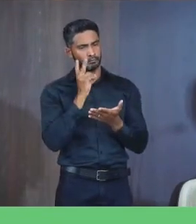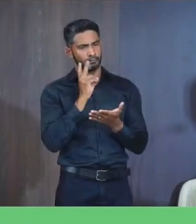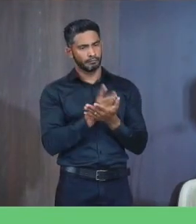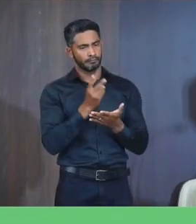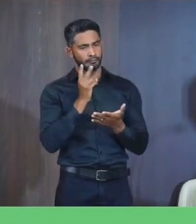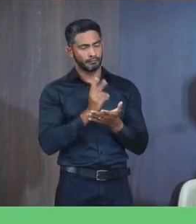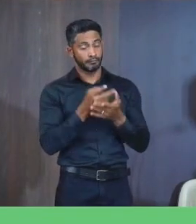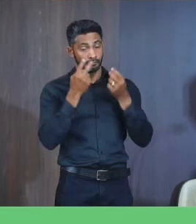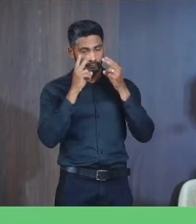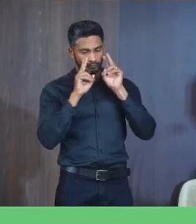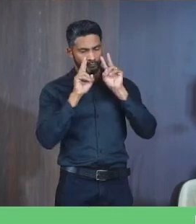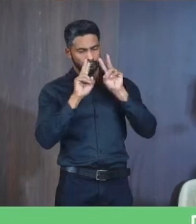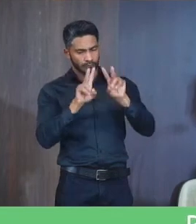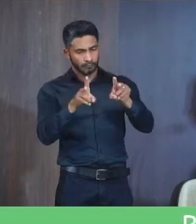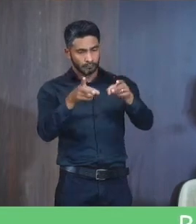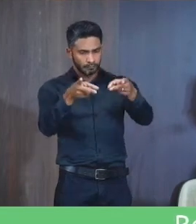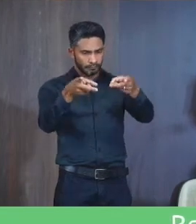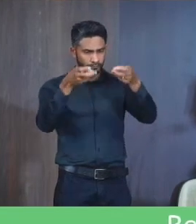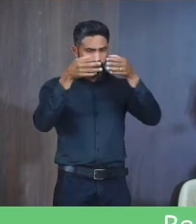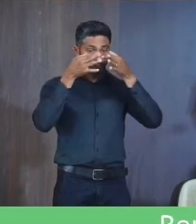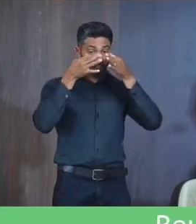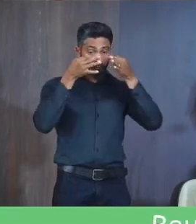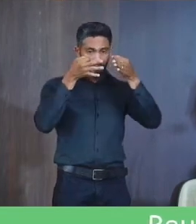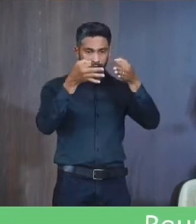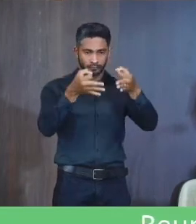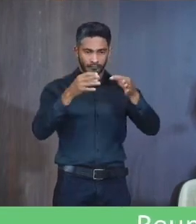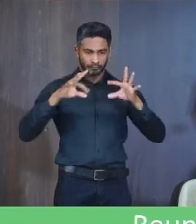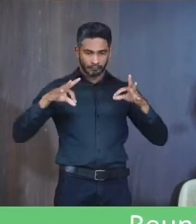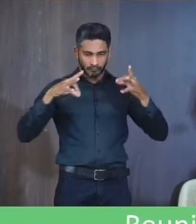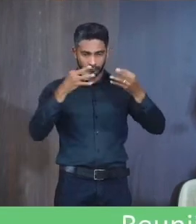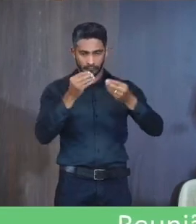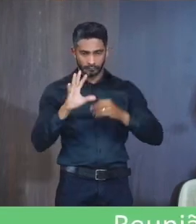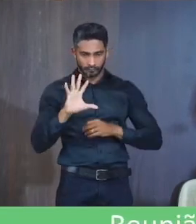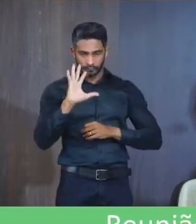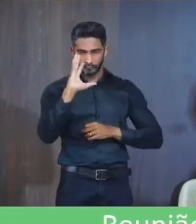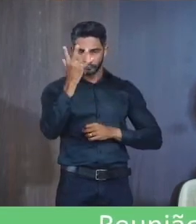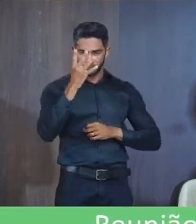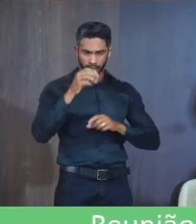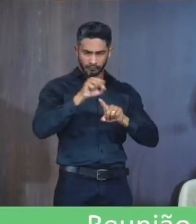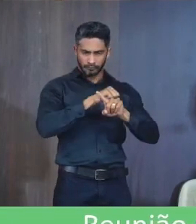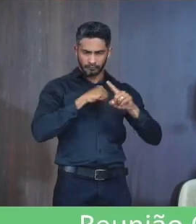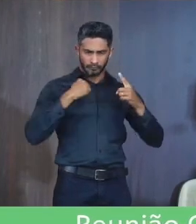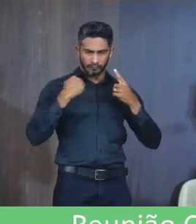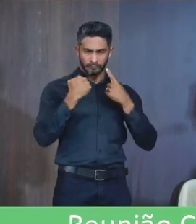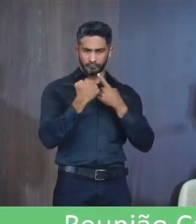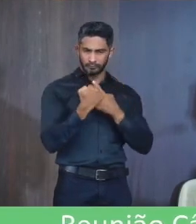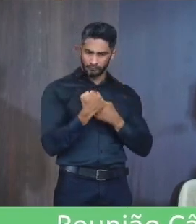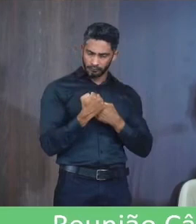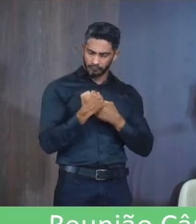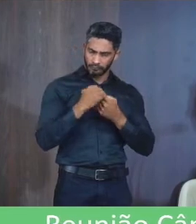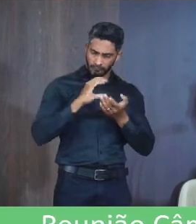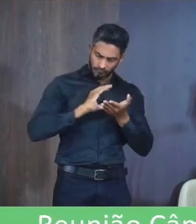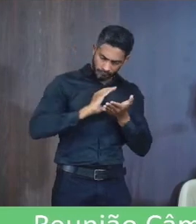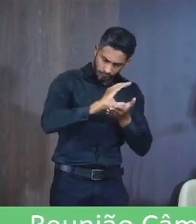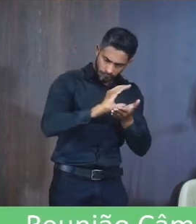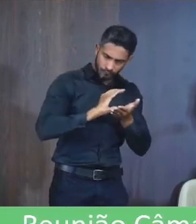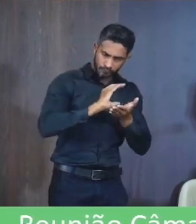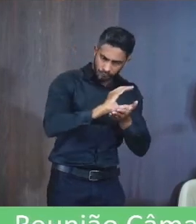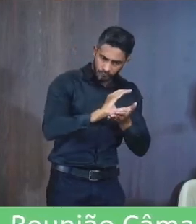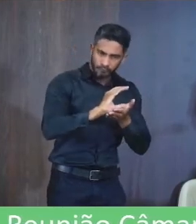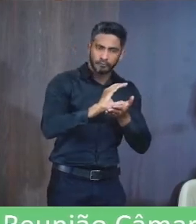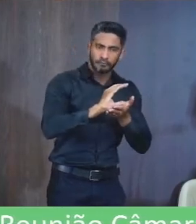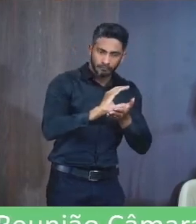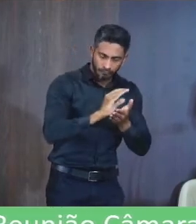olhando Com atenção Porque tudo O que acontece Na sociedade Tudo que a gente Investe Reflete